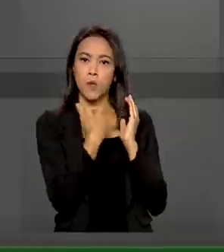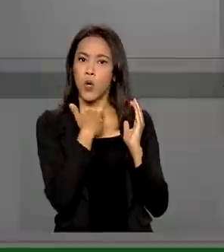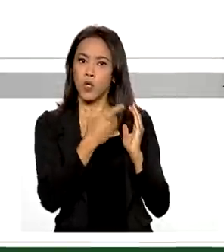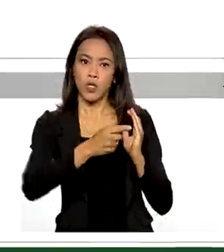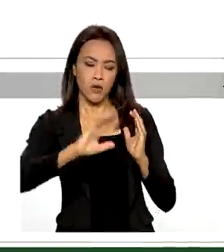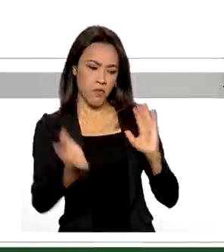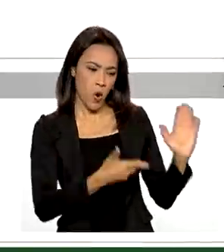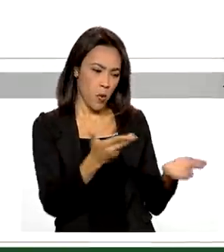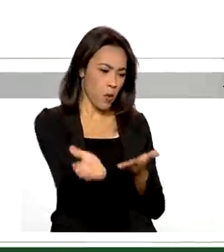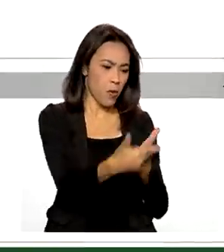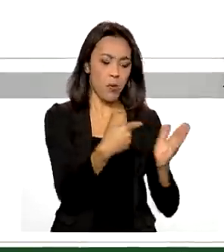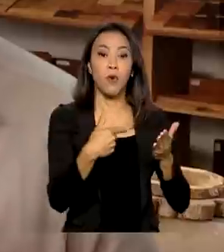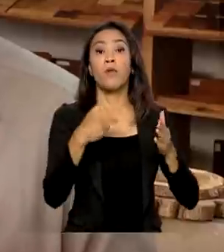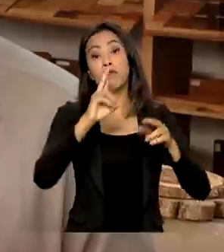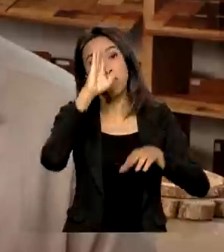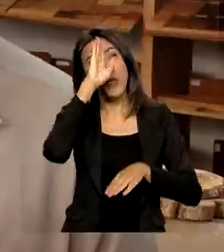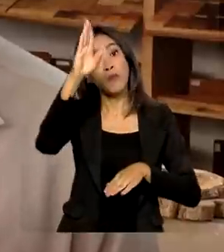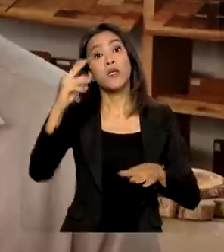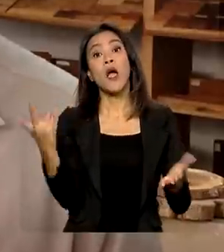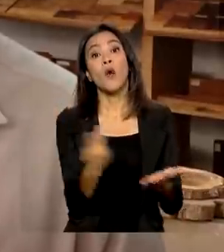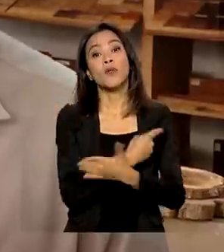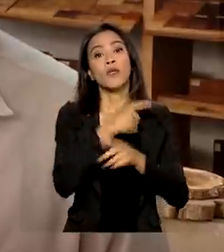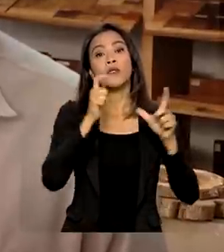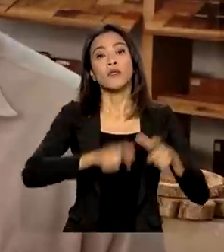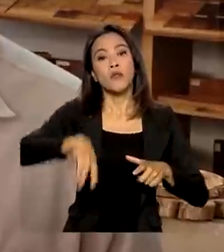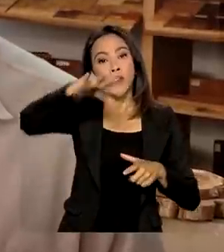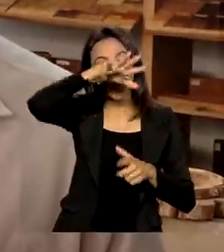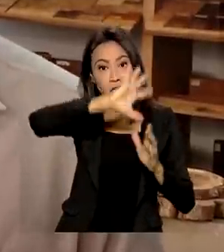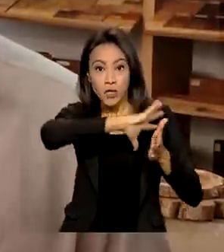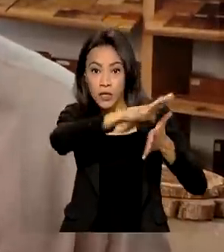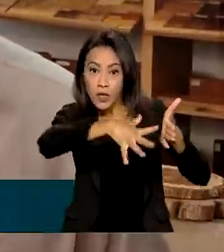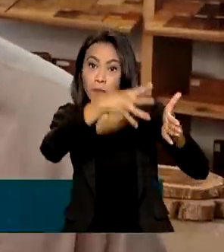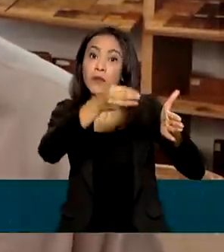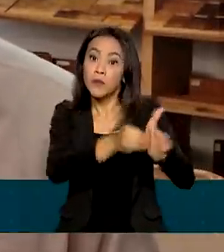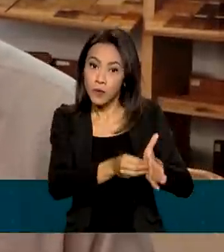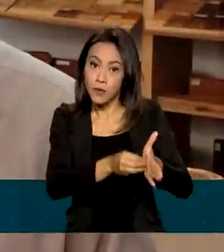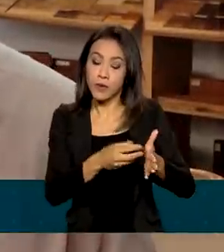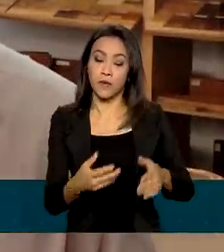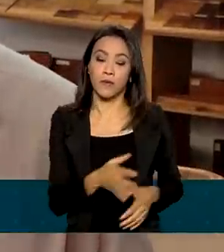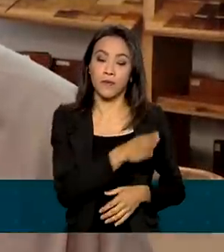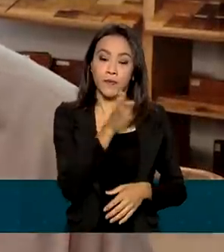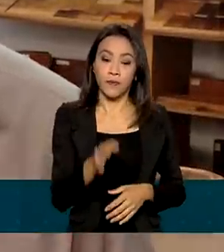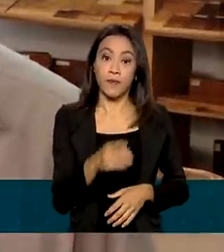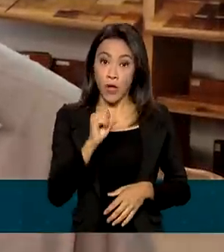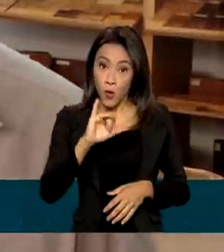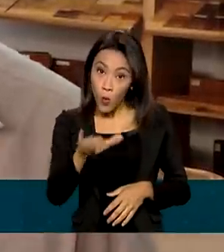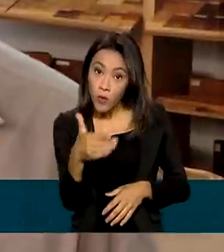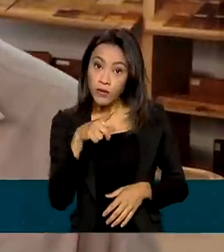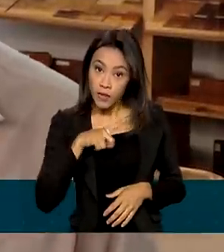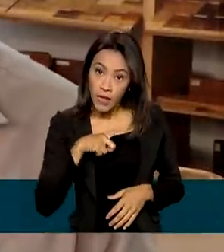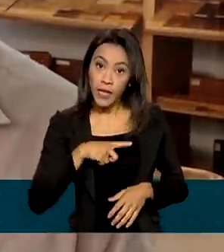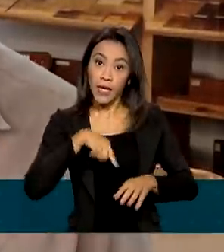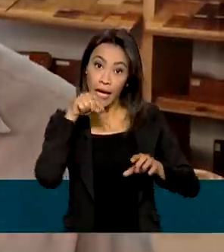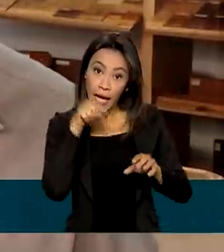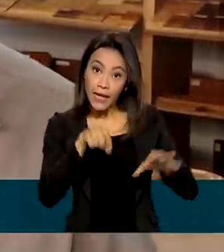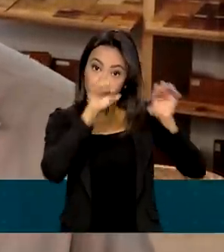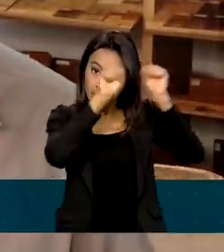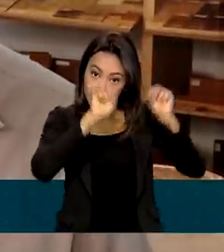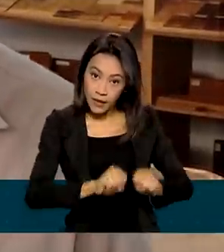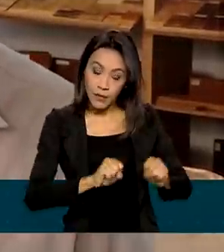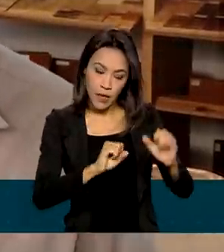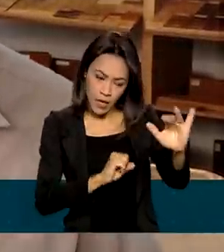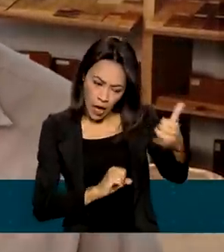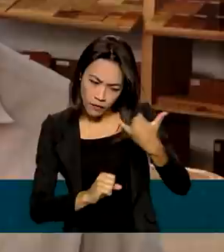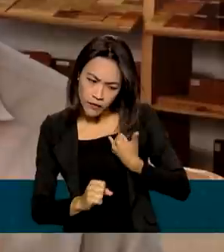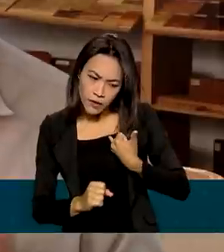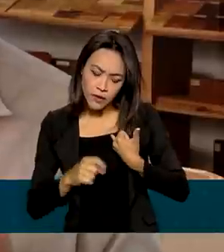desmatamento na Amazônia. Quando você tem uma ferramenta como essa chave de identificação, que te possibilita